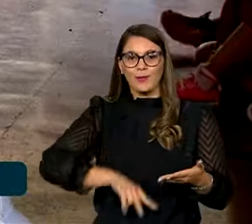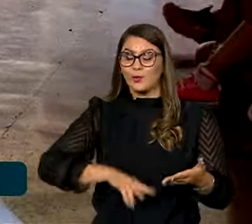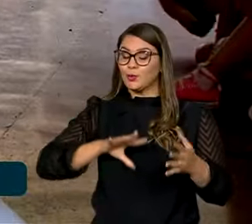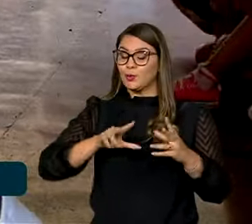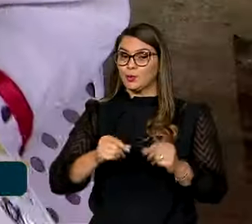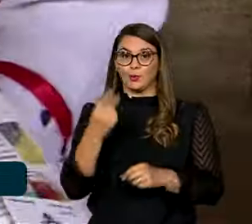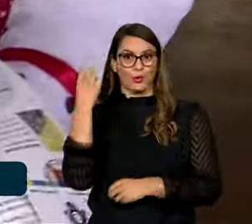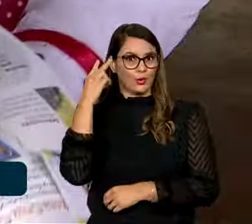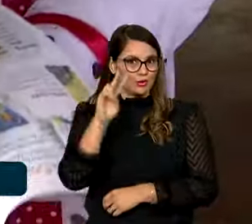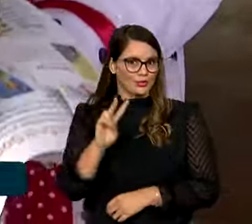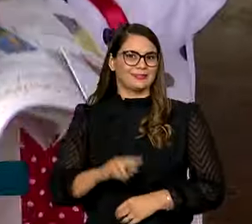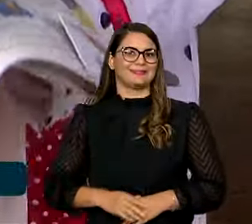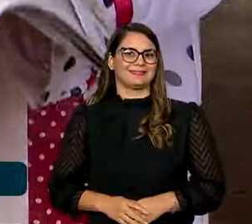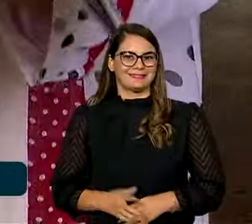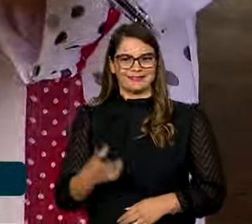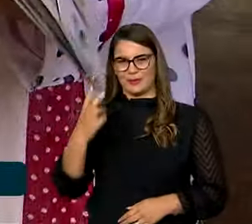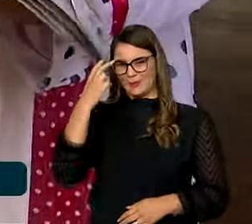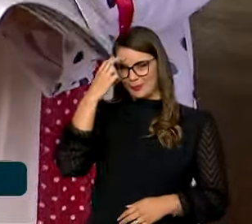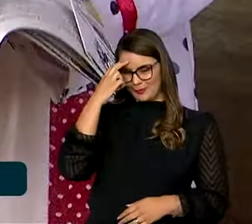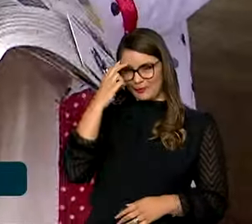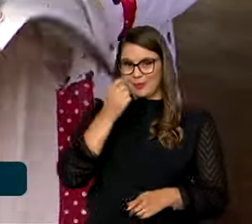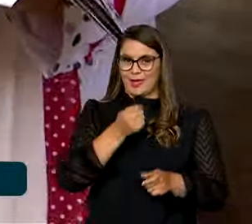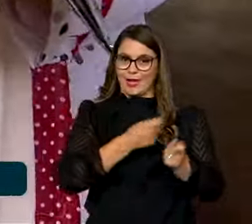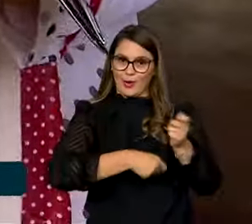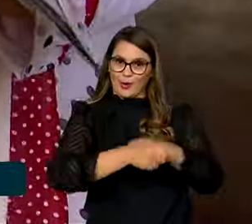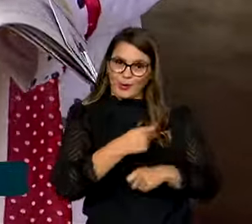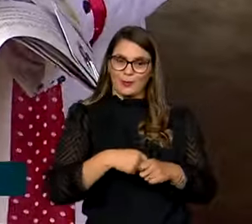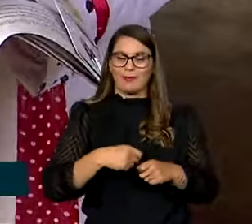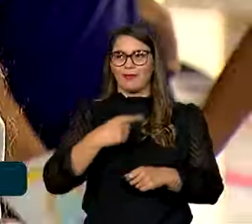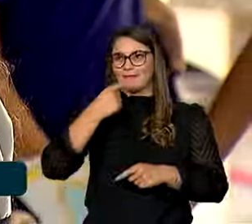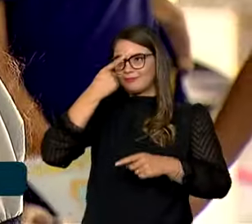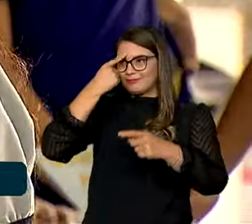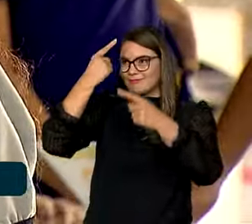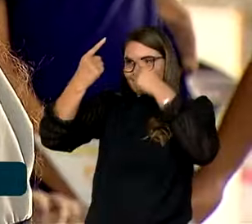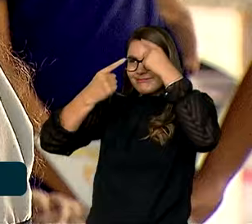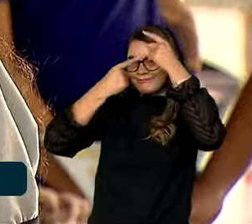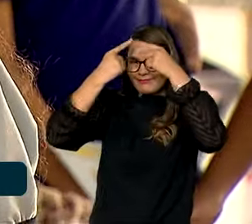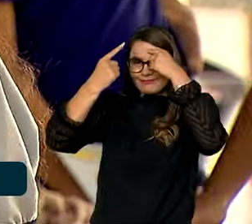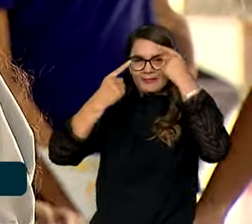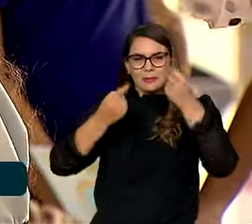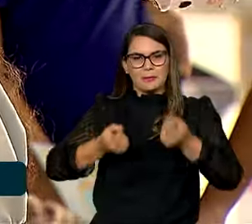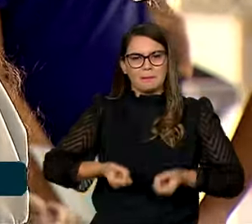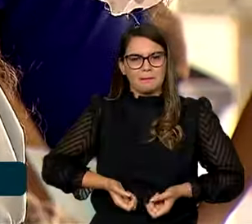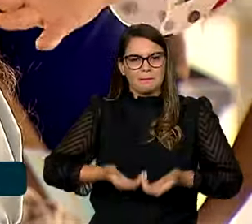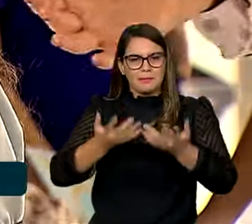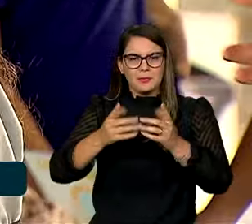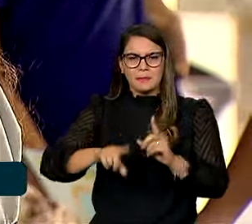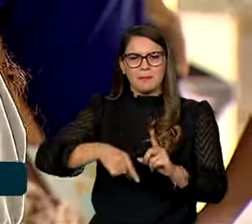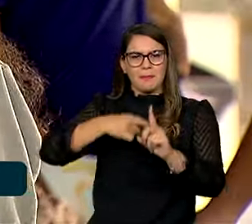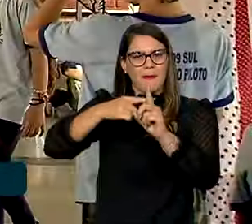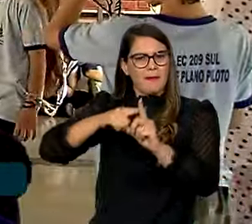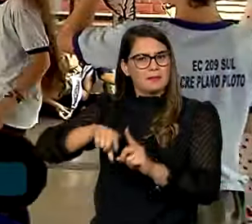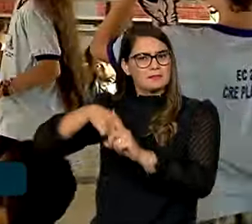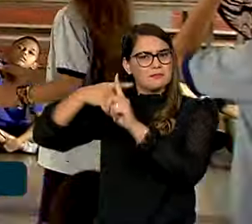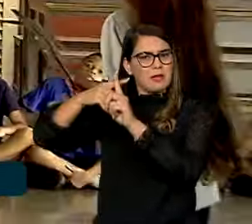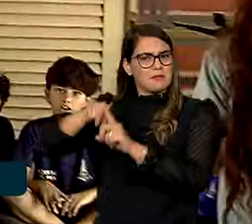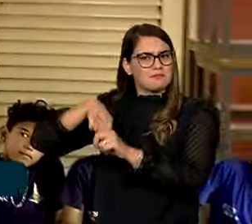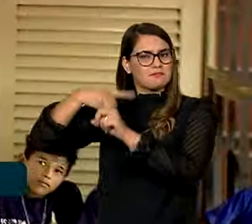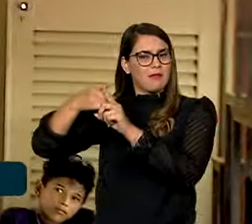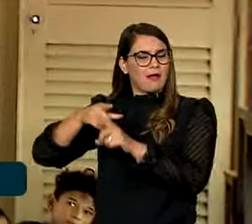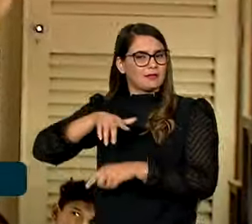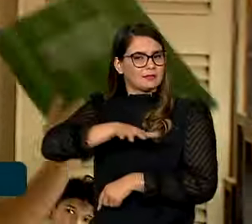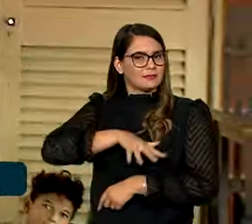dois dias. A cultura e a economia da criatividade vem se projetando cada vez mais como